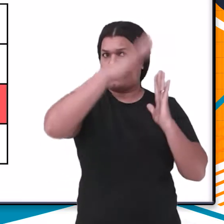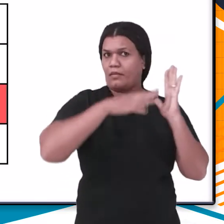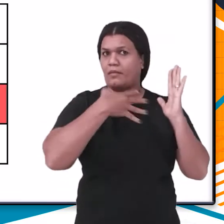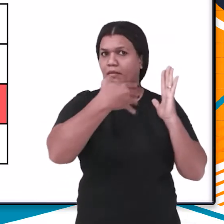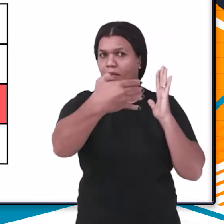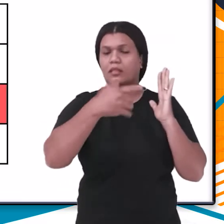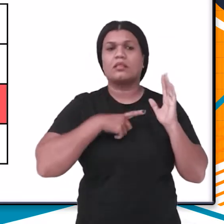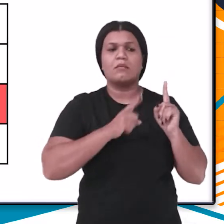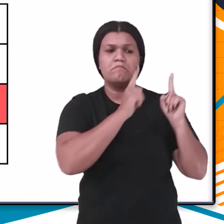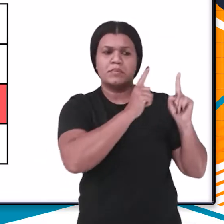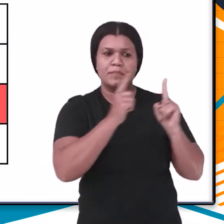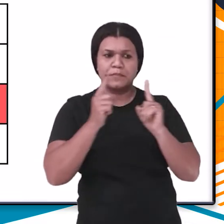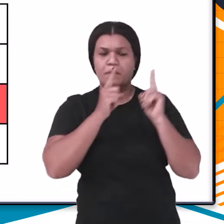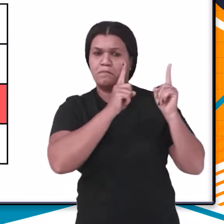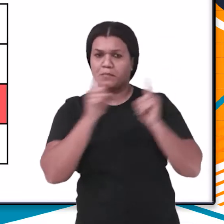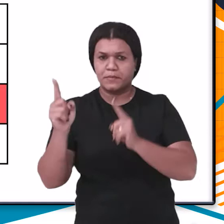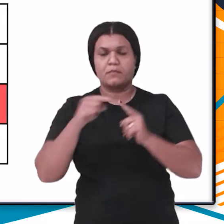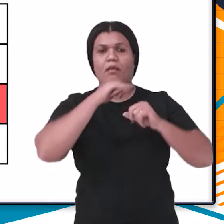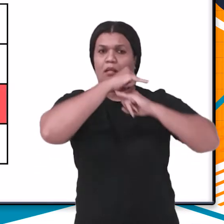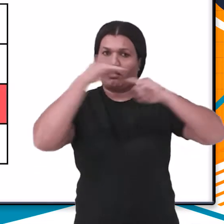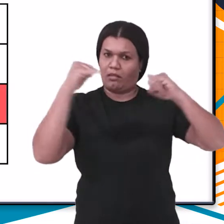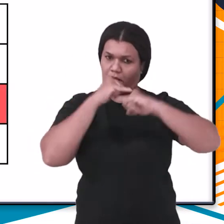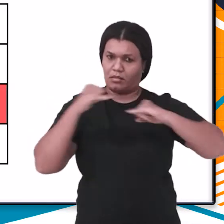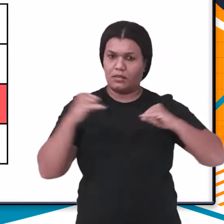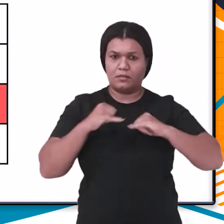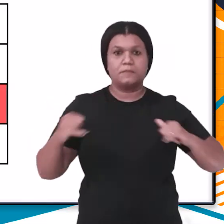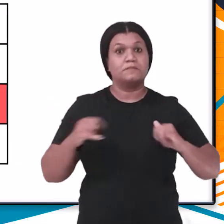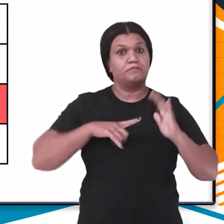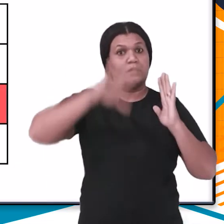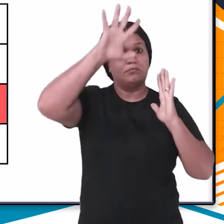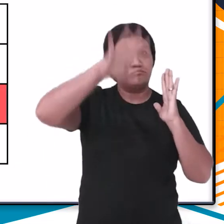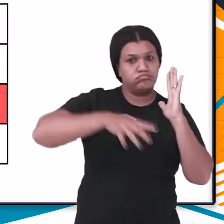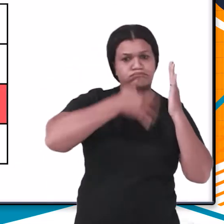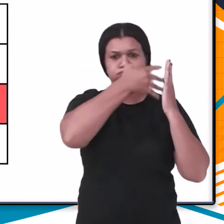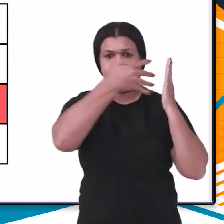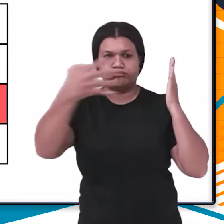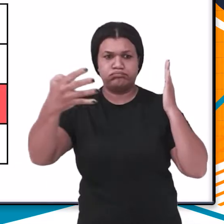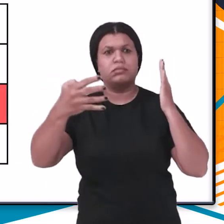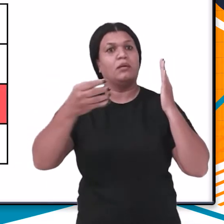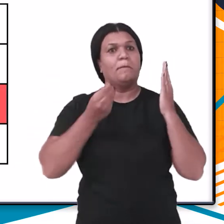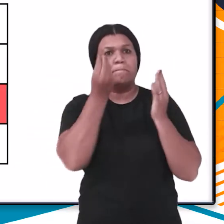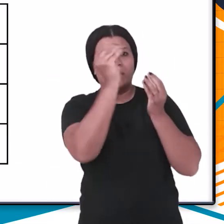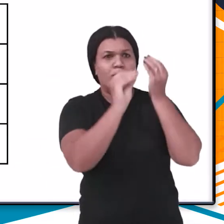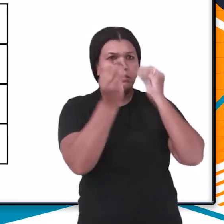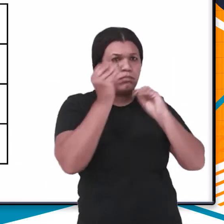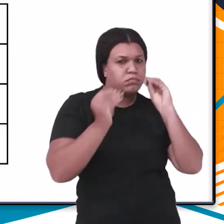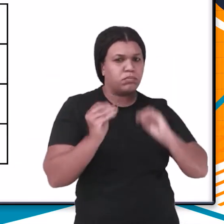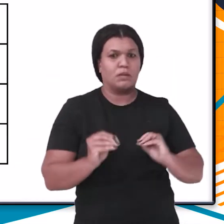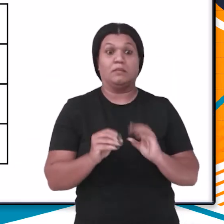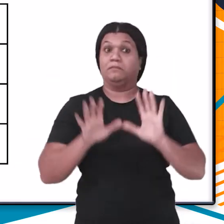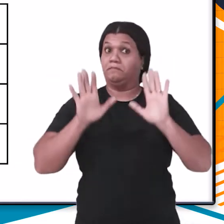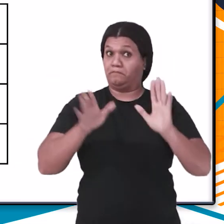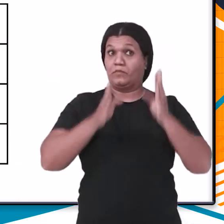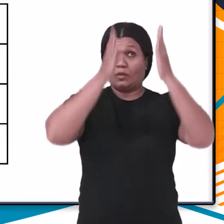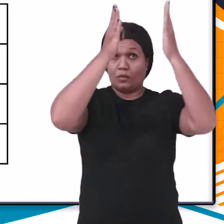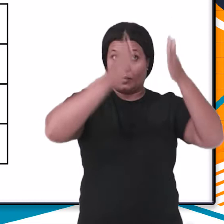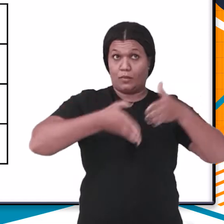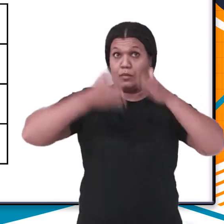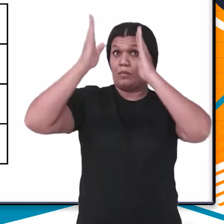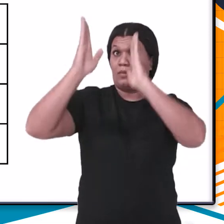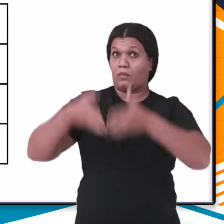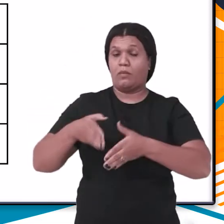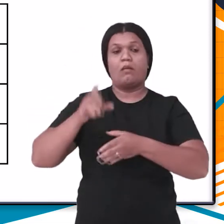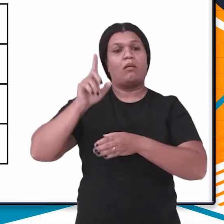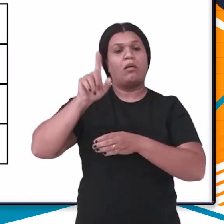As tabelas são formadas por colunas e linhas, nas quais estarão distribuídos os dados. Lembre-se, as